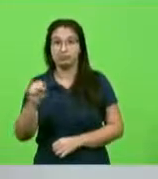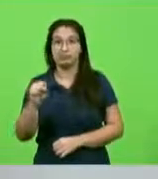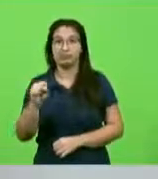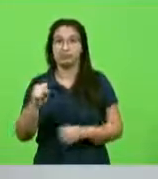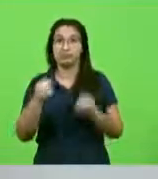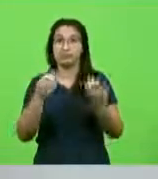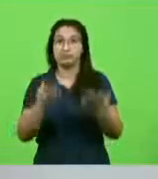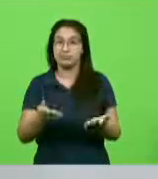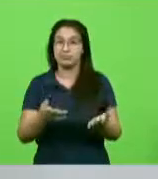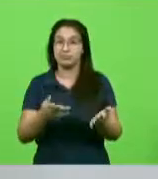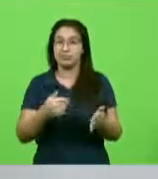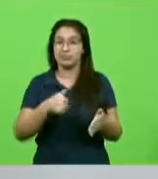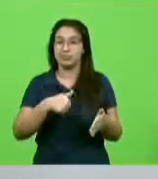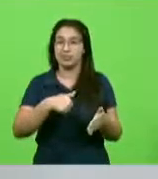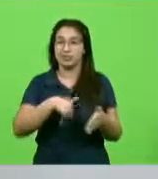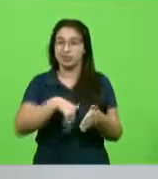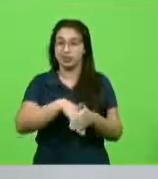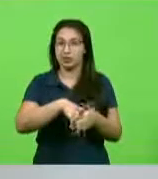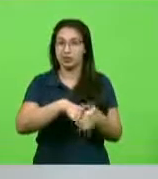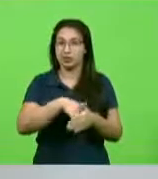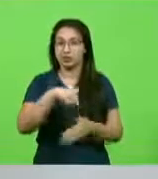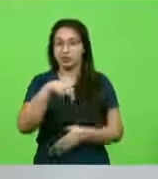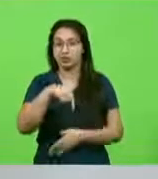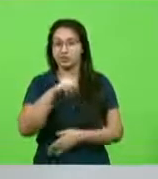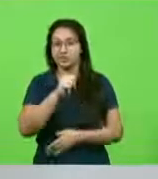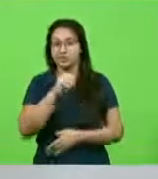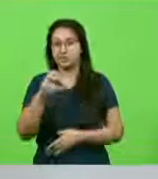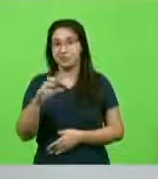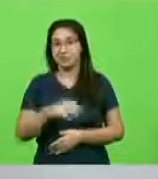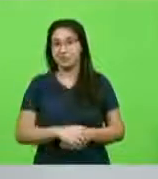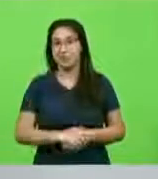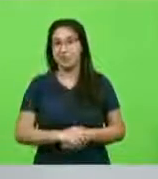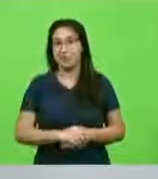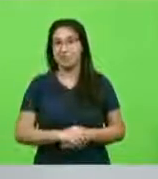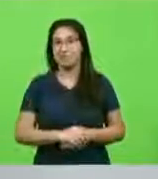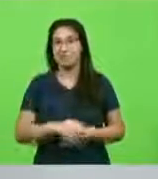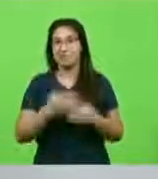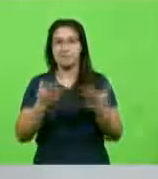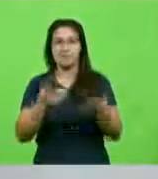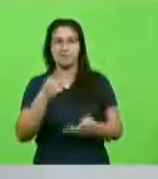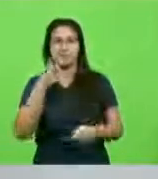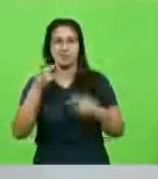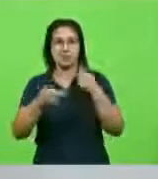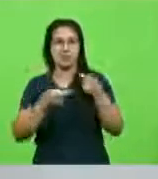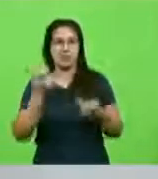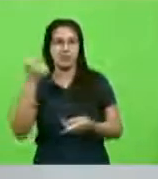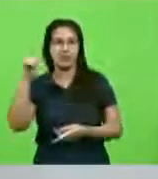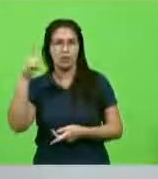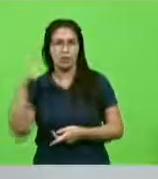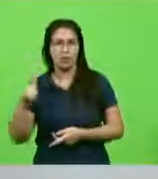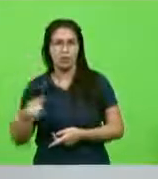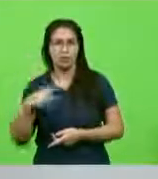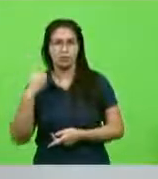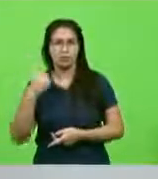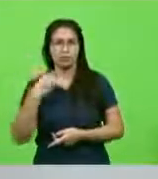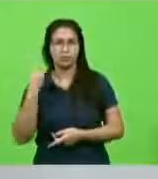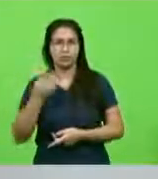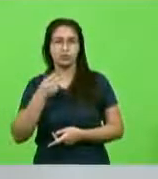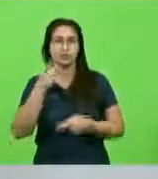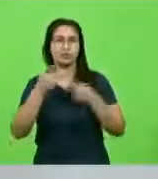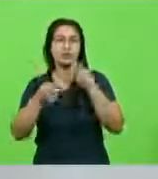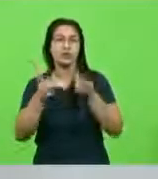prática esportiva em Santa Catarina. Nós falamos aqui, o senhor fala e também outros deputados, usam